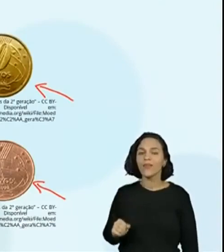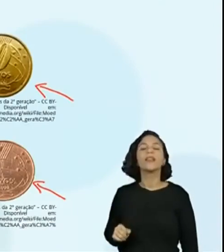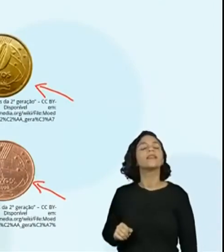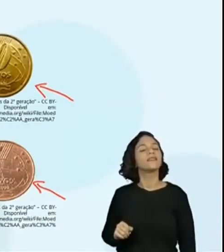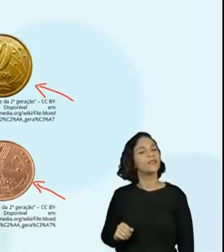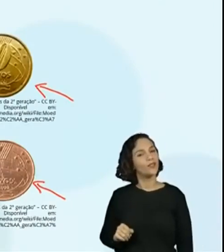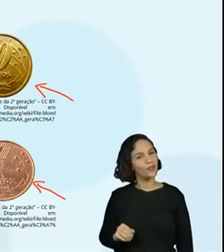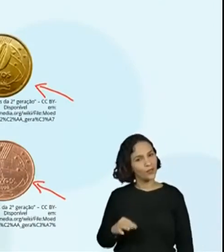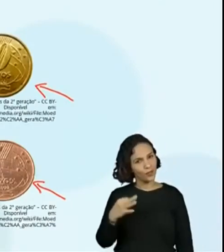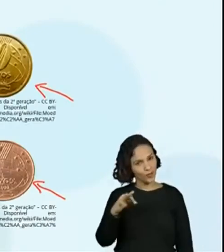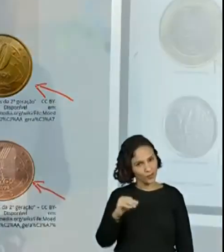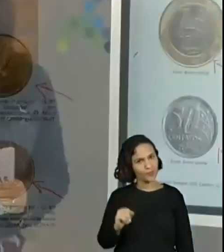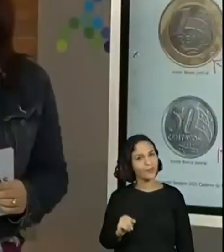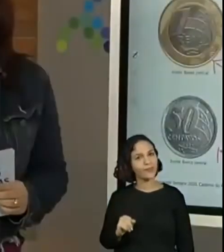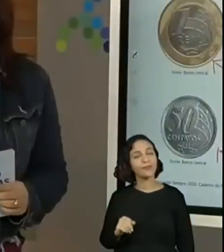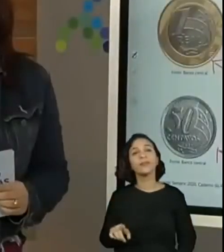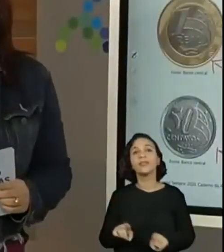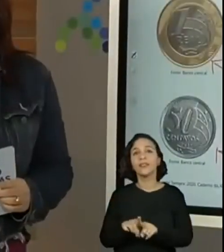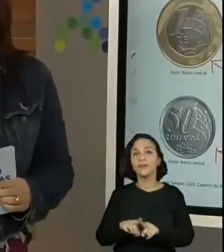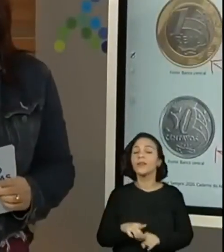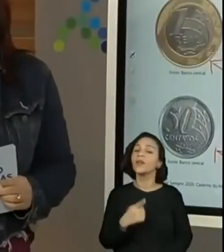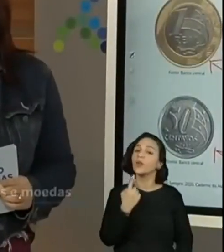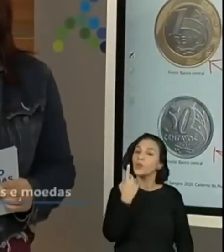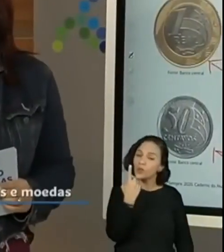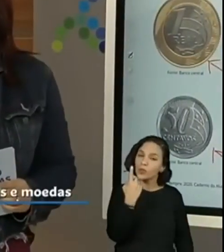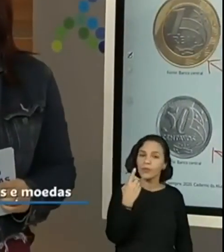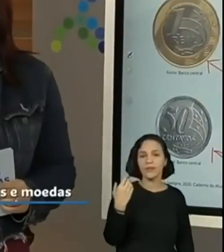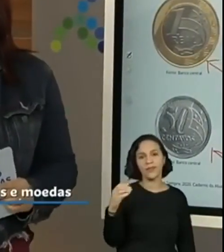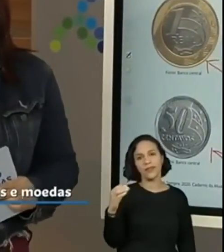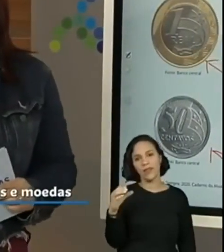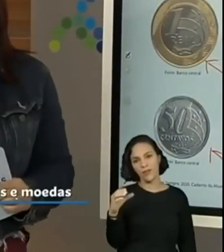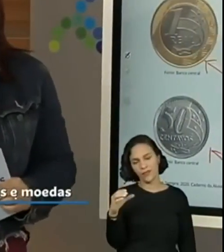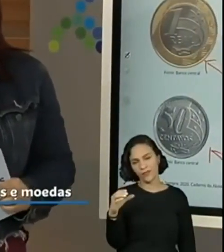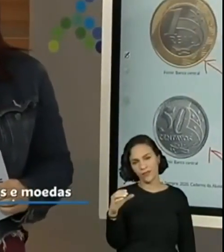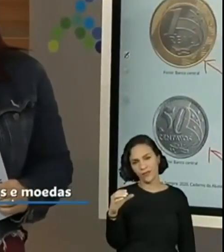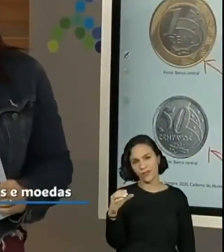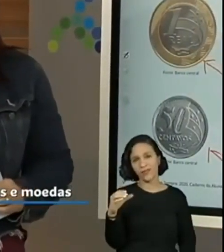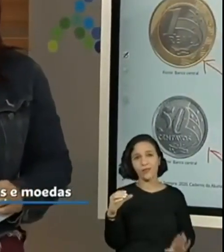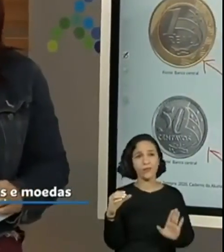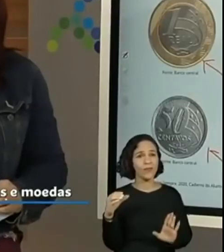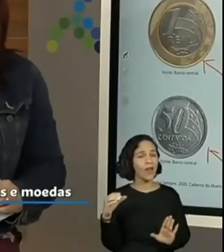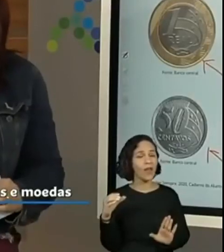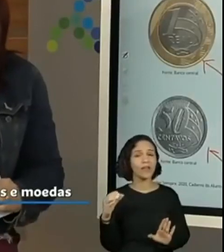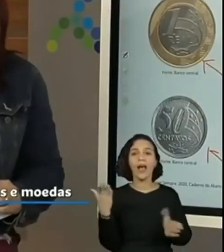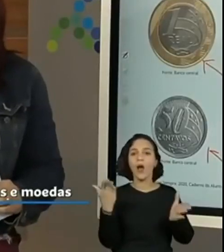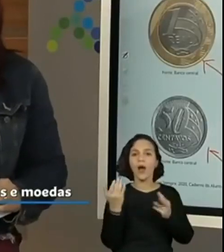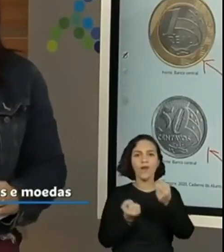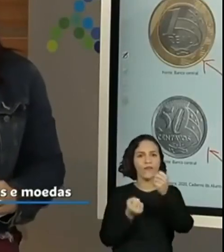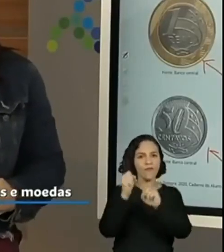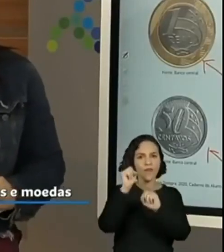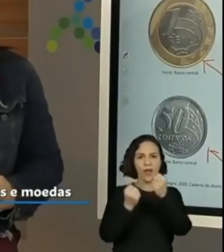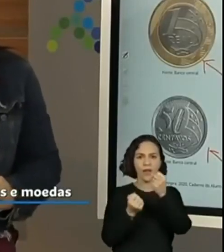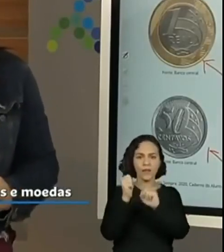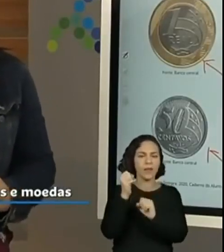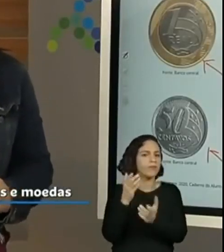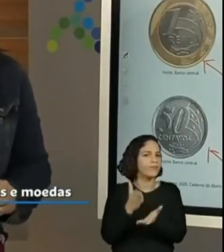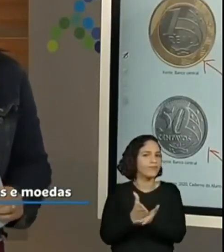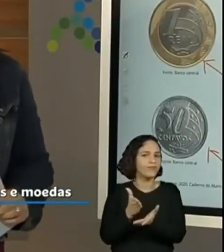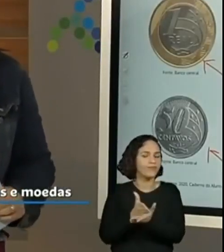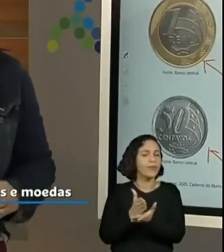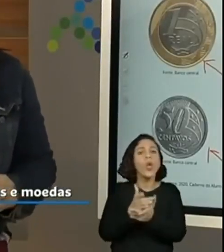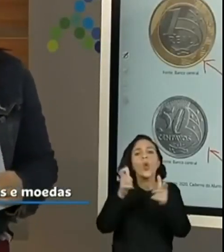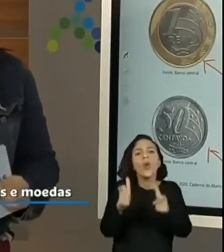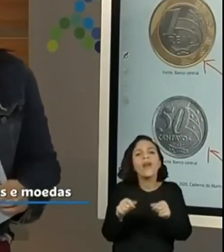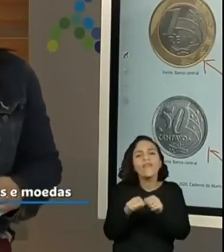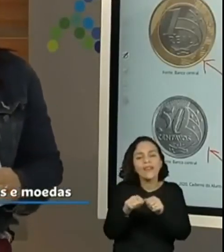centavo. Nós temos também a moeda de um centavo. Ela não é mais fabricada pela Casa da Moeda,